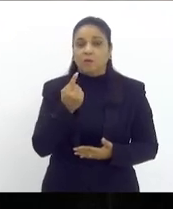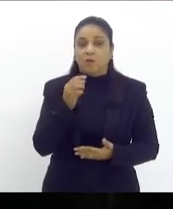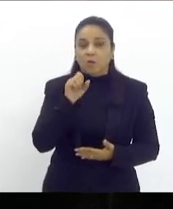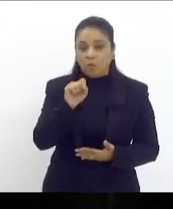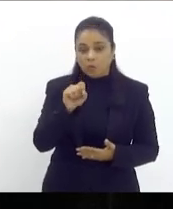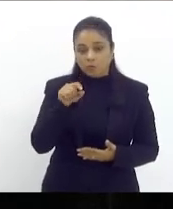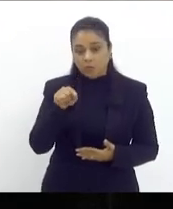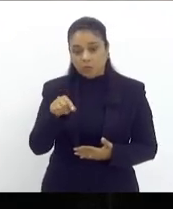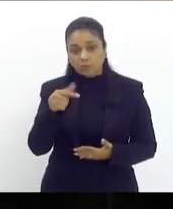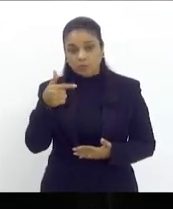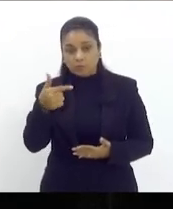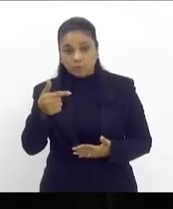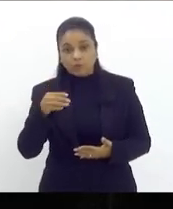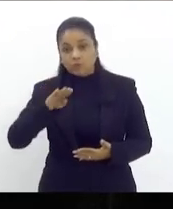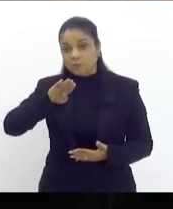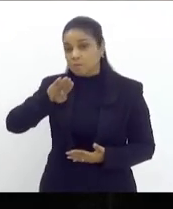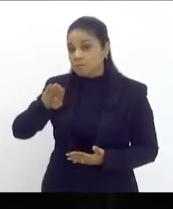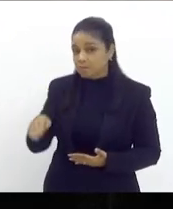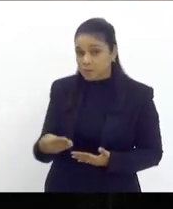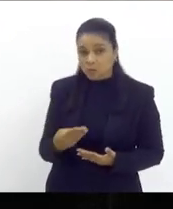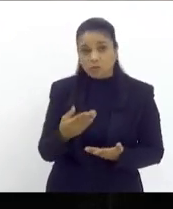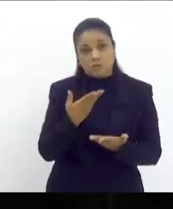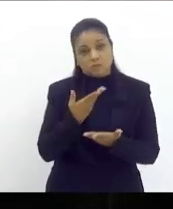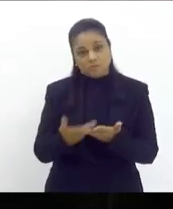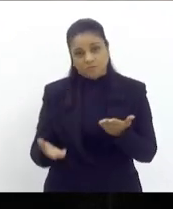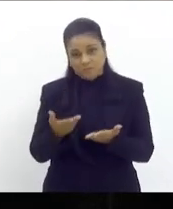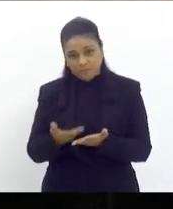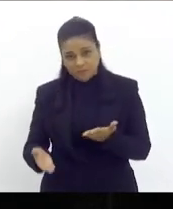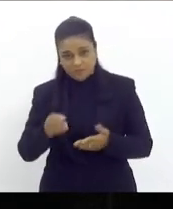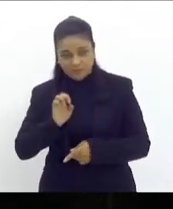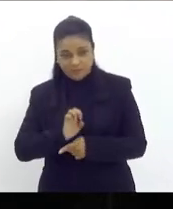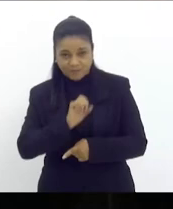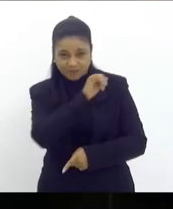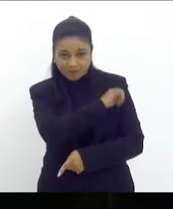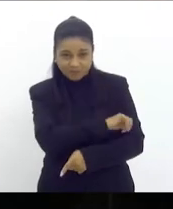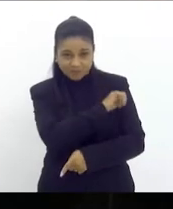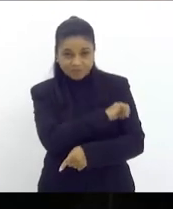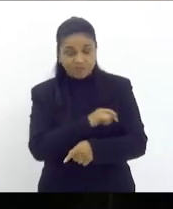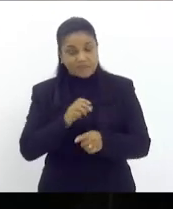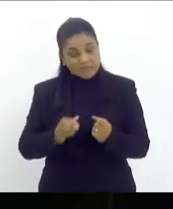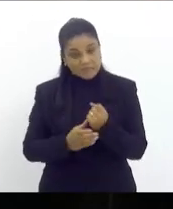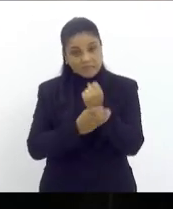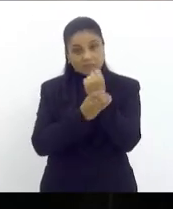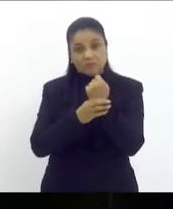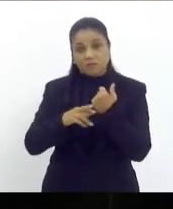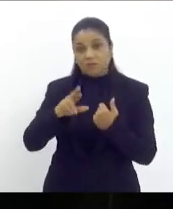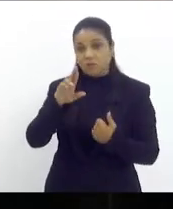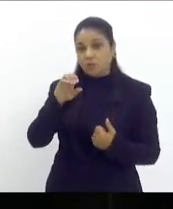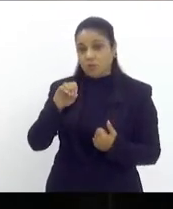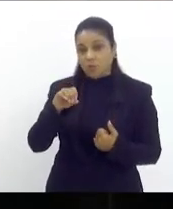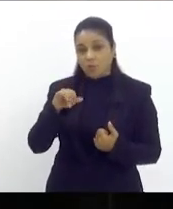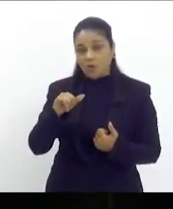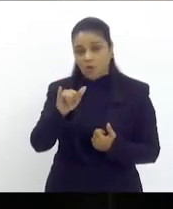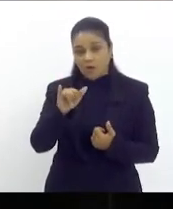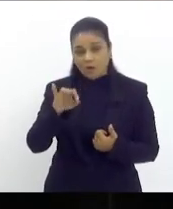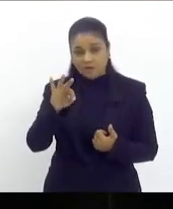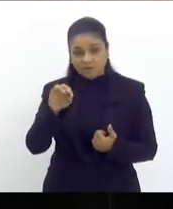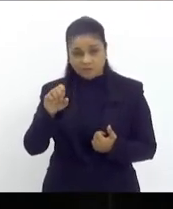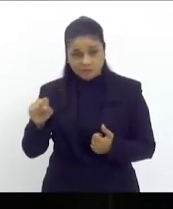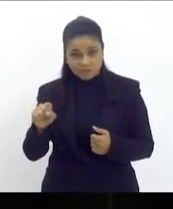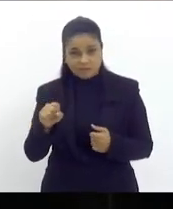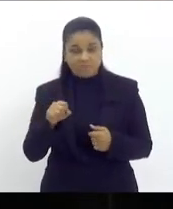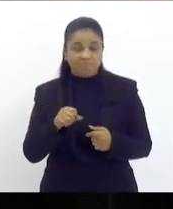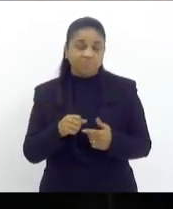e com toda insegurança do roete a participação especial porque